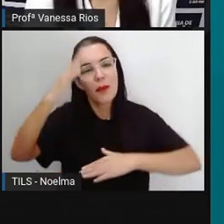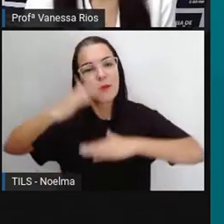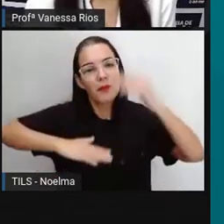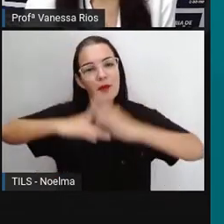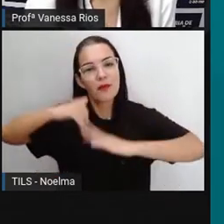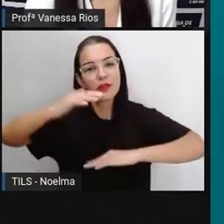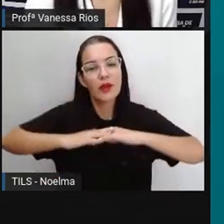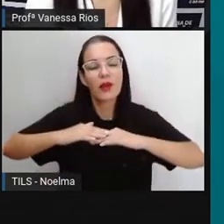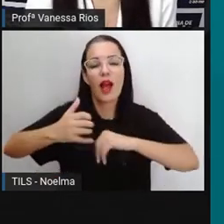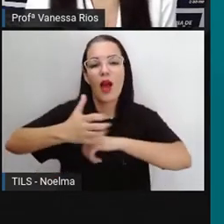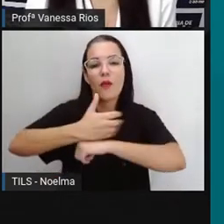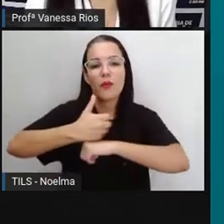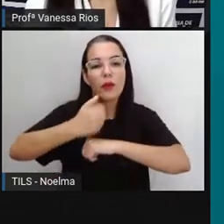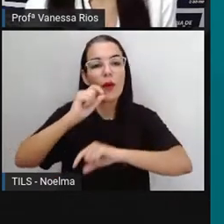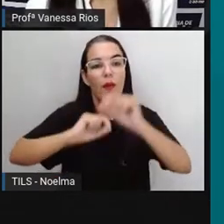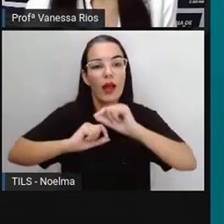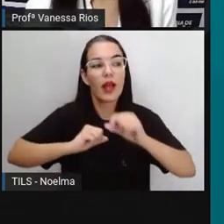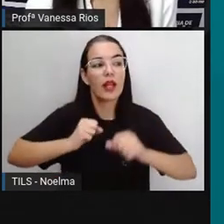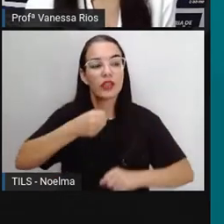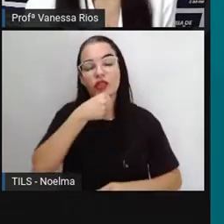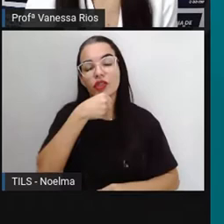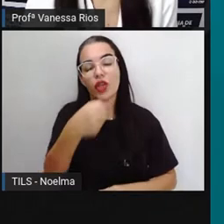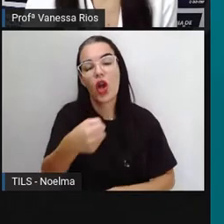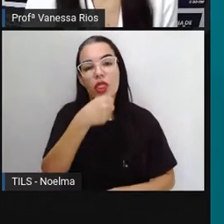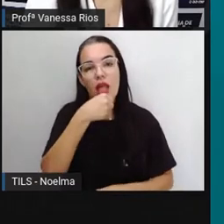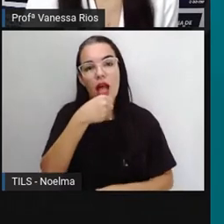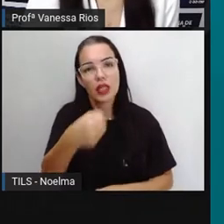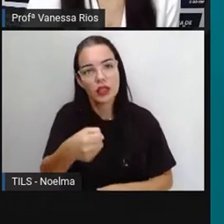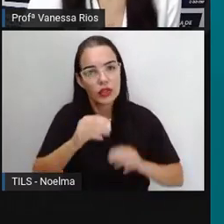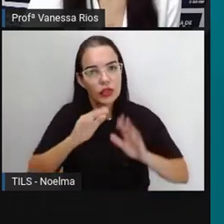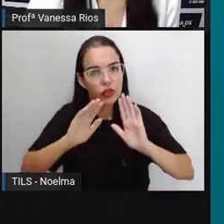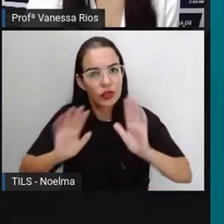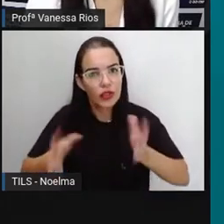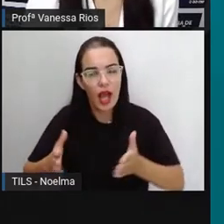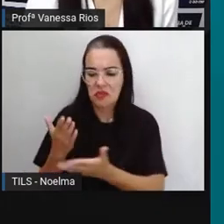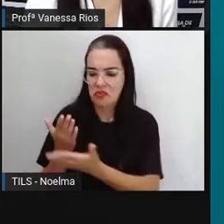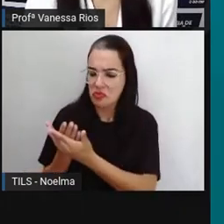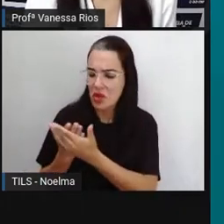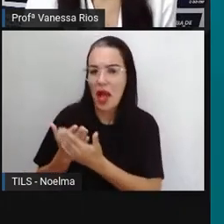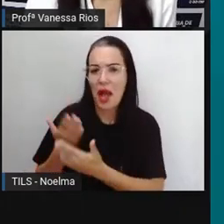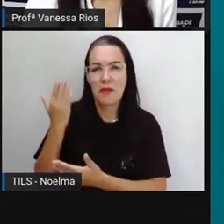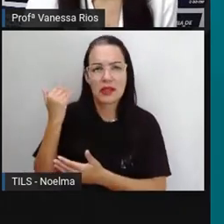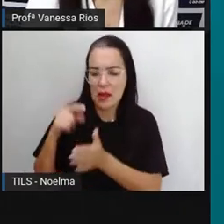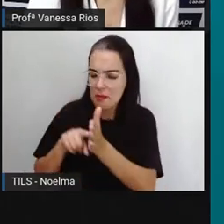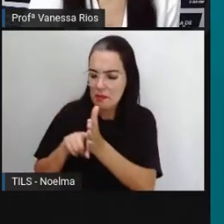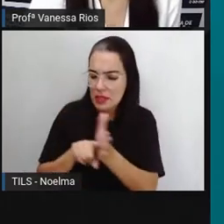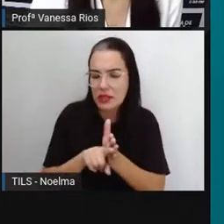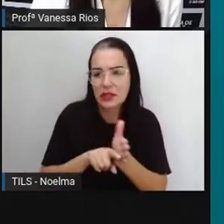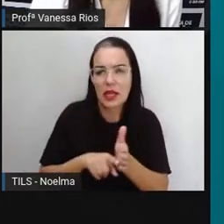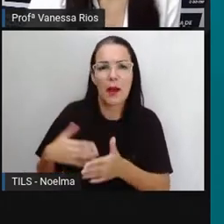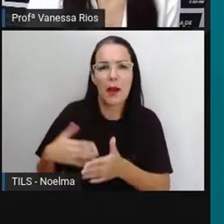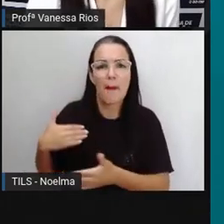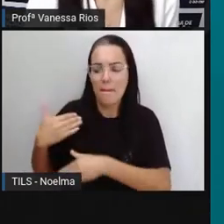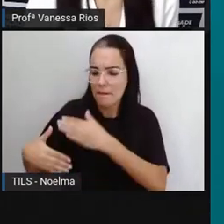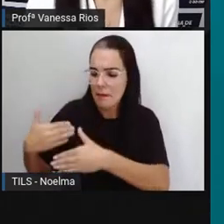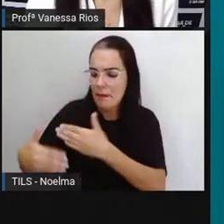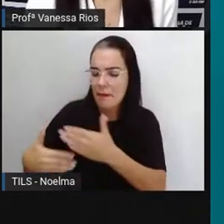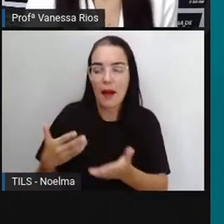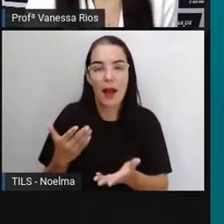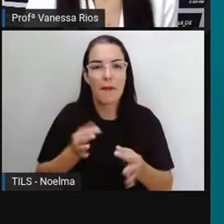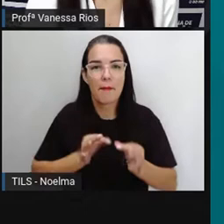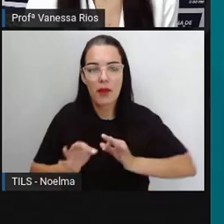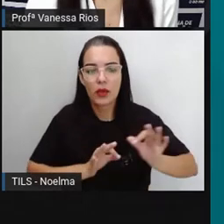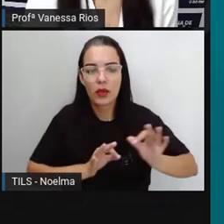jornalistas, pessoas que estudaram, não é? Se prepararam em relação aos conhecimentos necessários para a